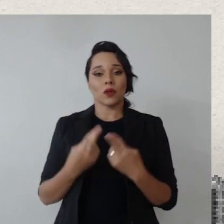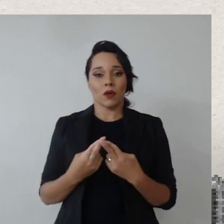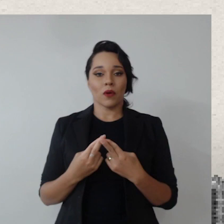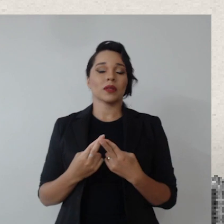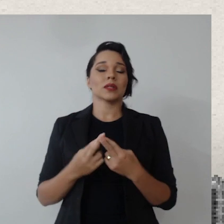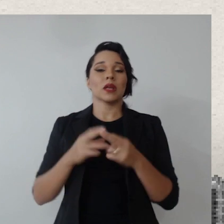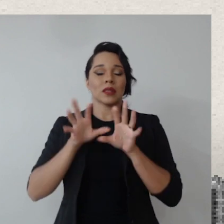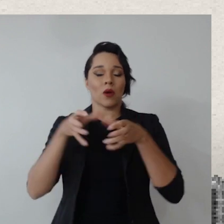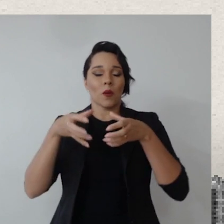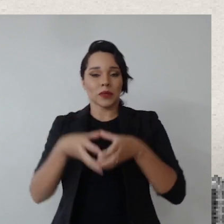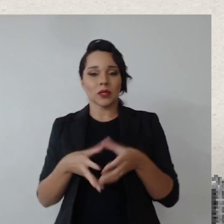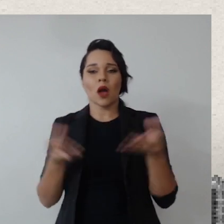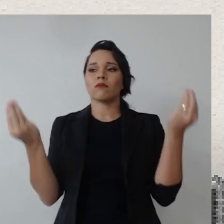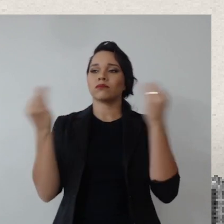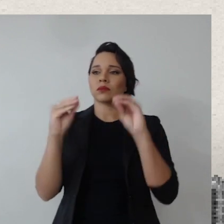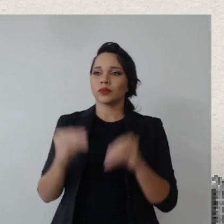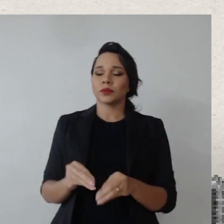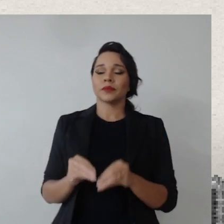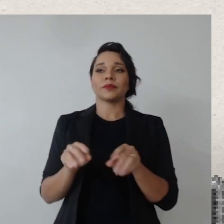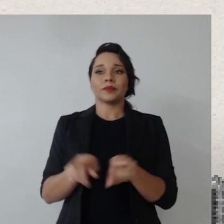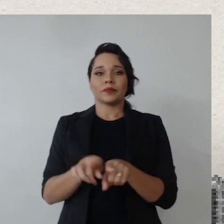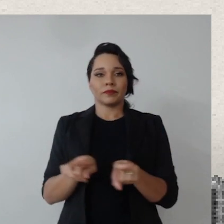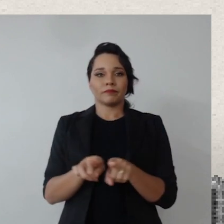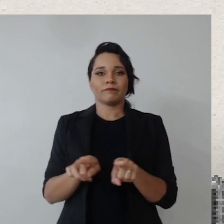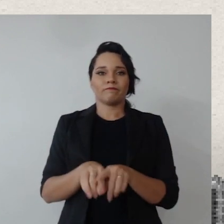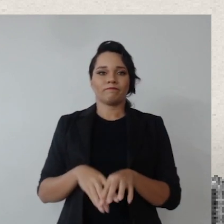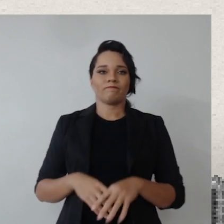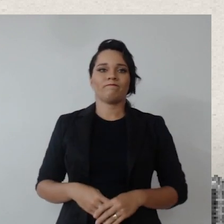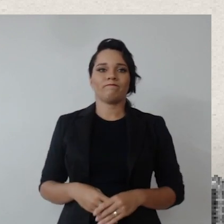da comissão e de